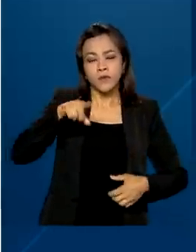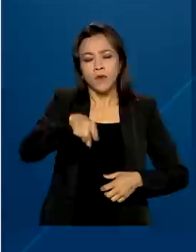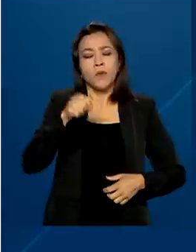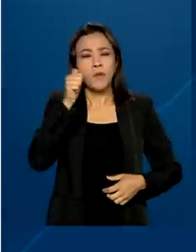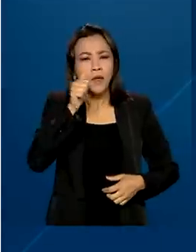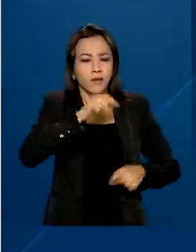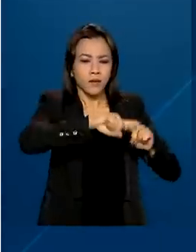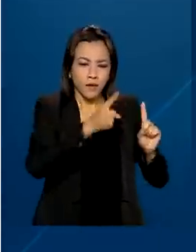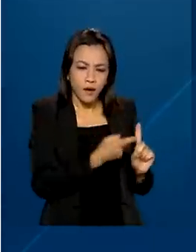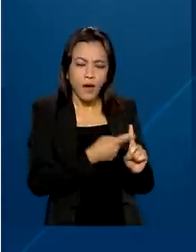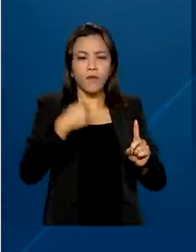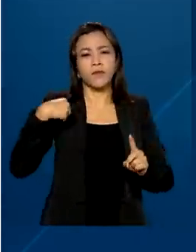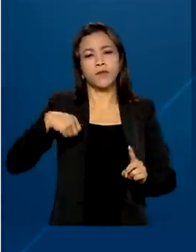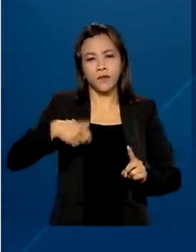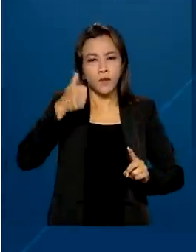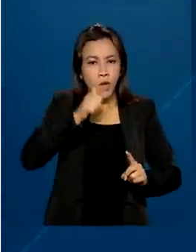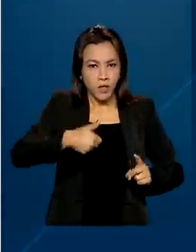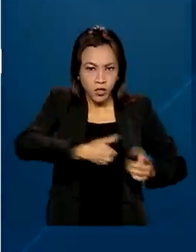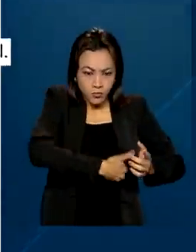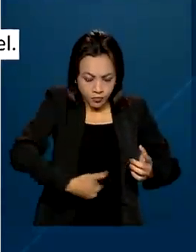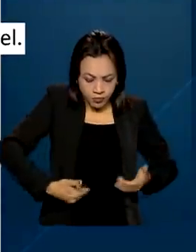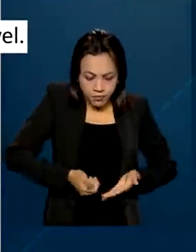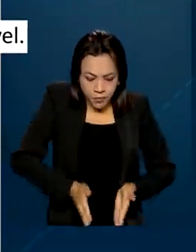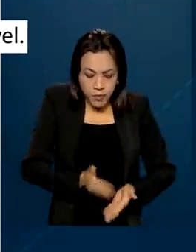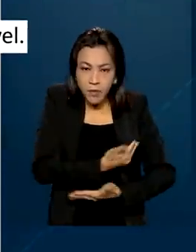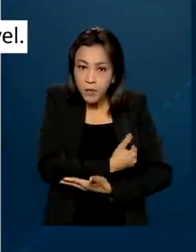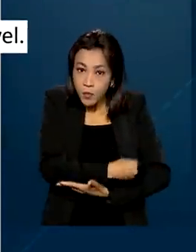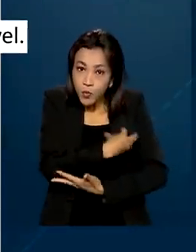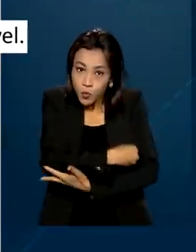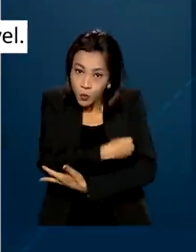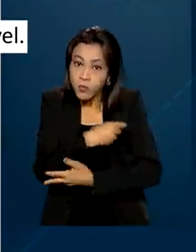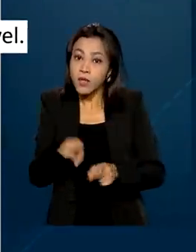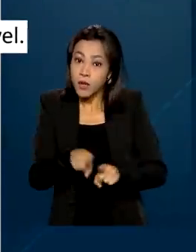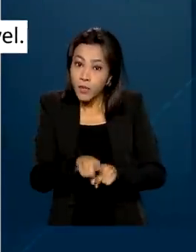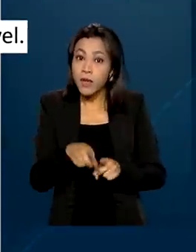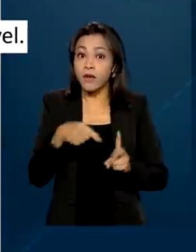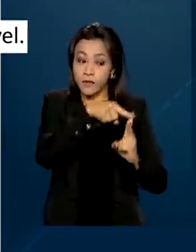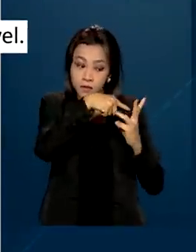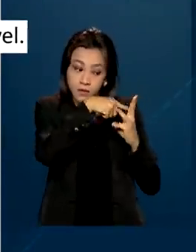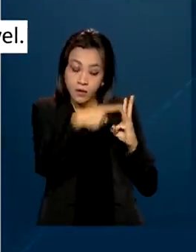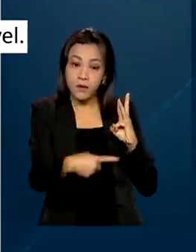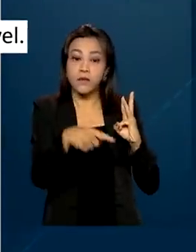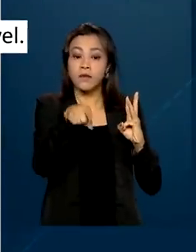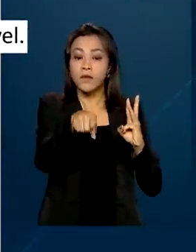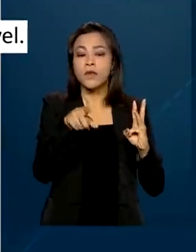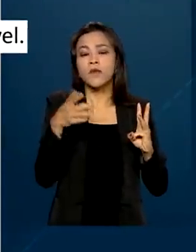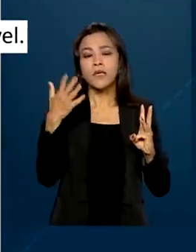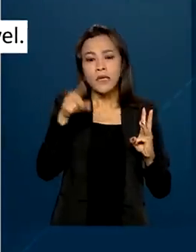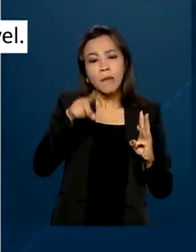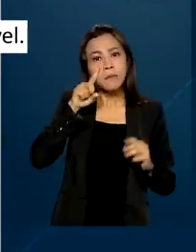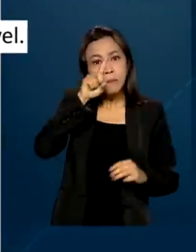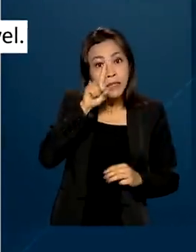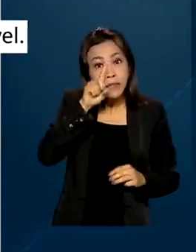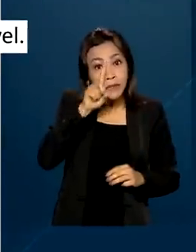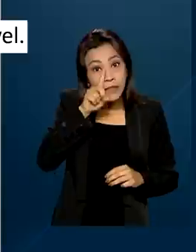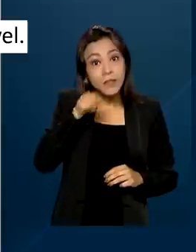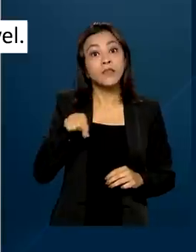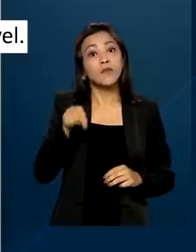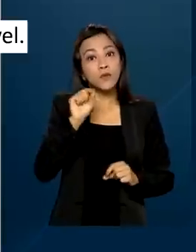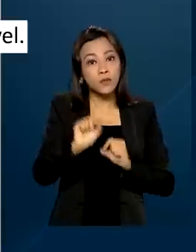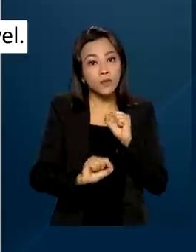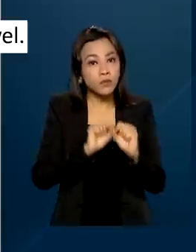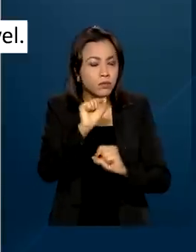Segundo o documento, esses grupos podem apresentar gravidade maior da doença, sendo considerados de risco para evolução